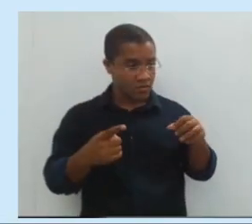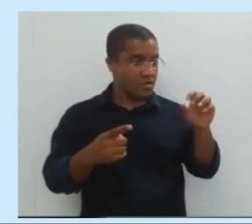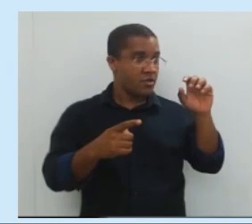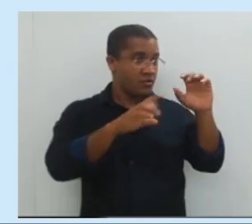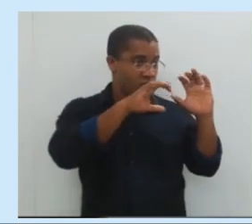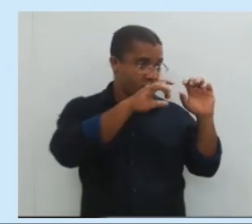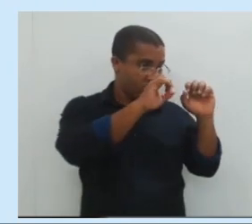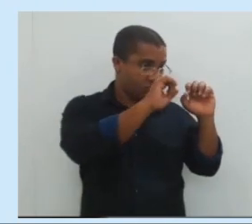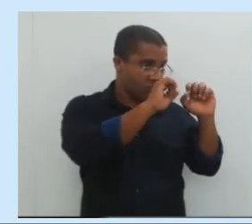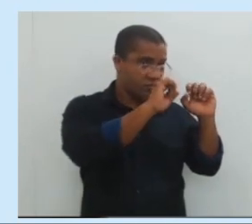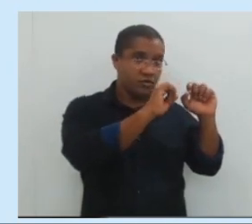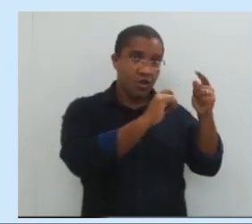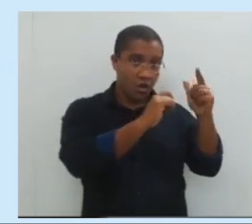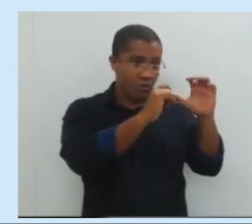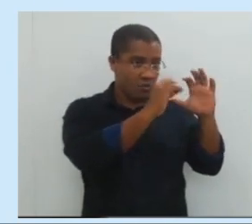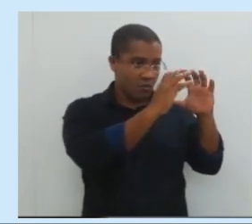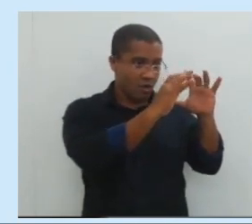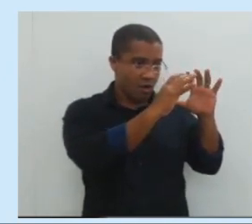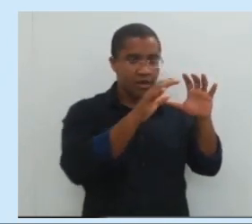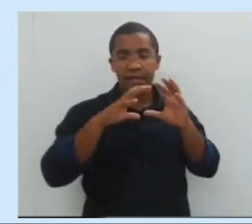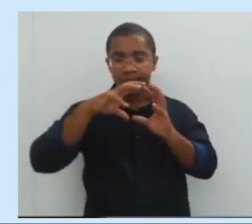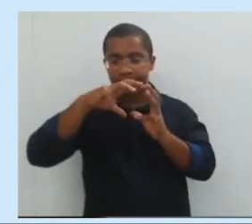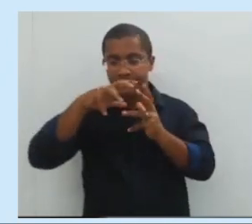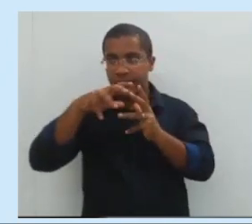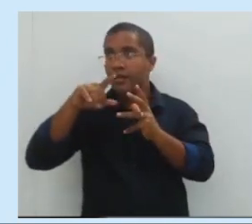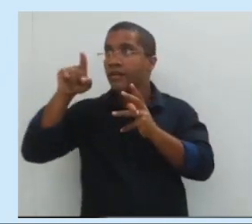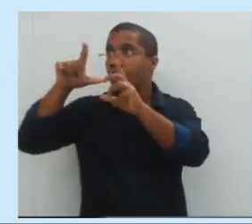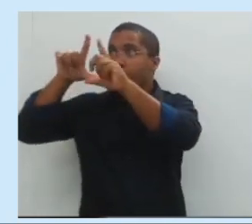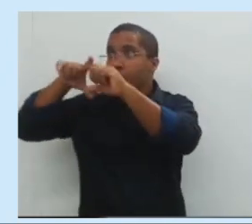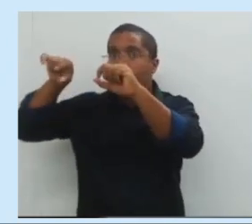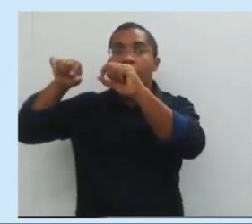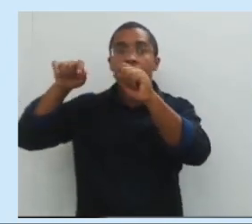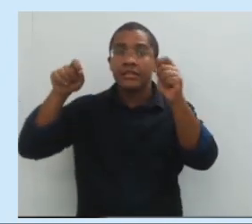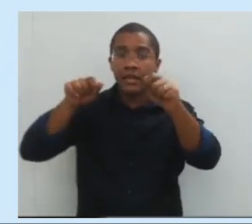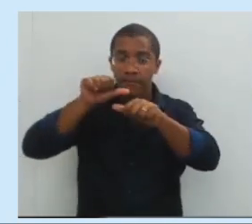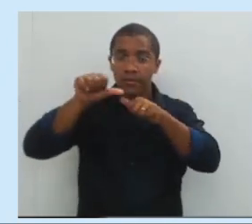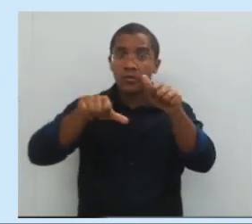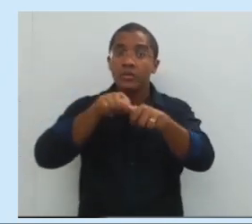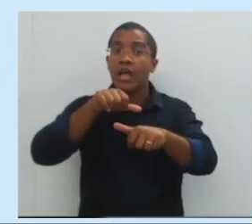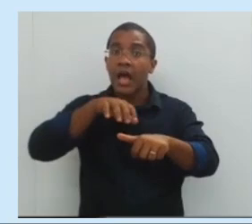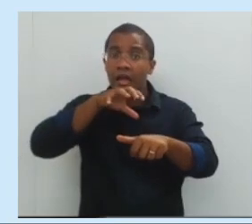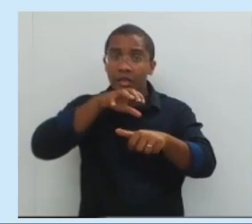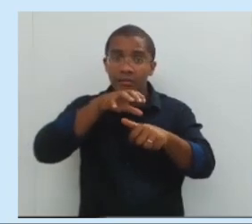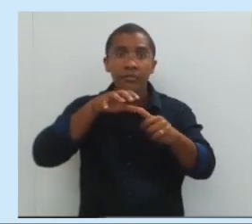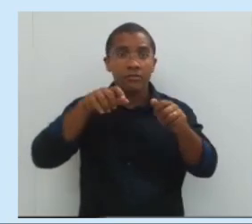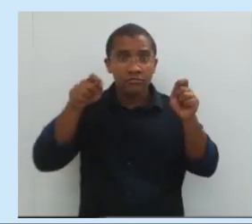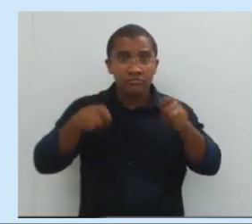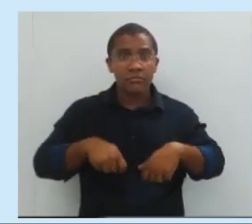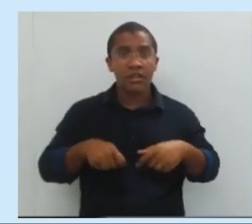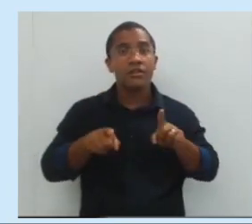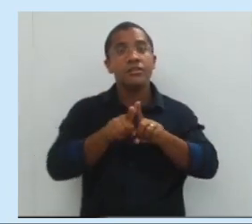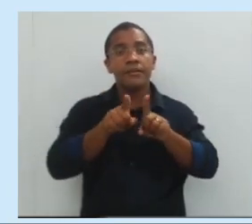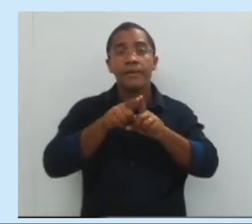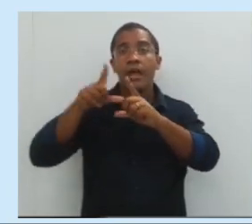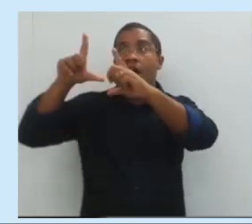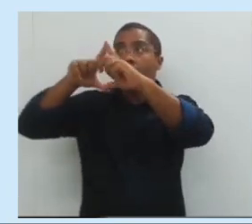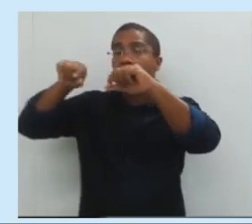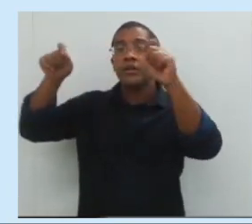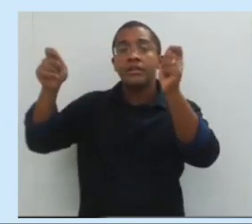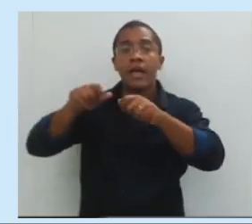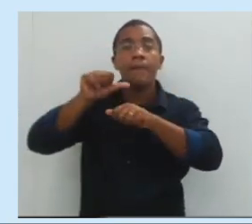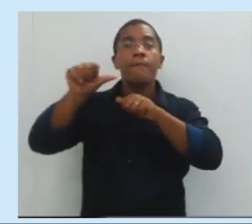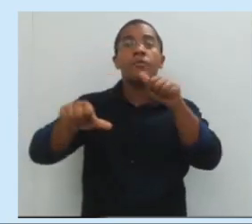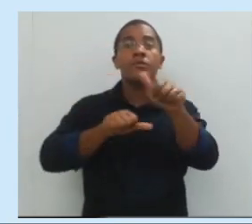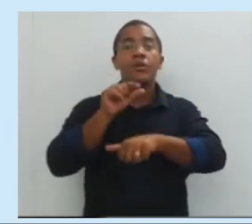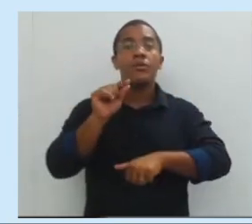podem modificar comportamentos de animais. E a Lua pode modificar também o